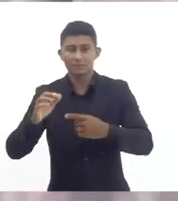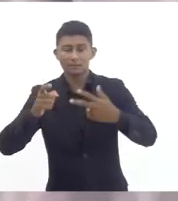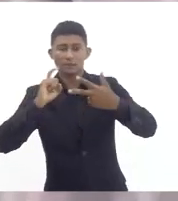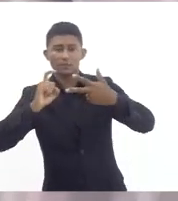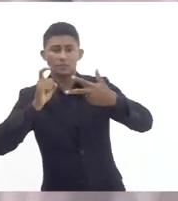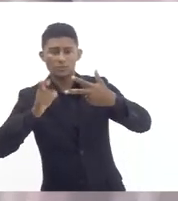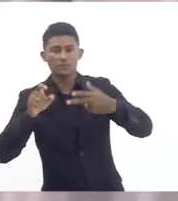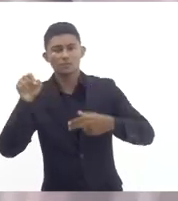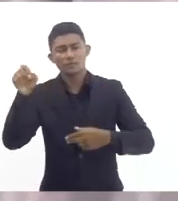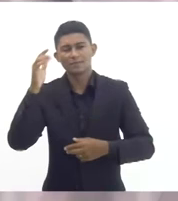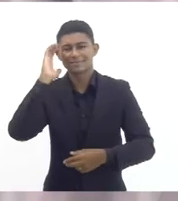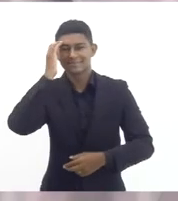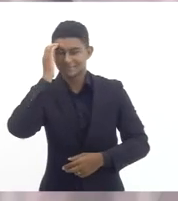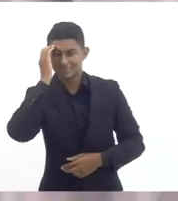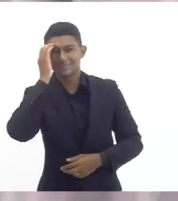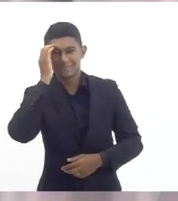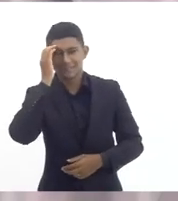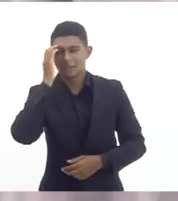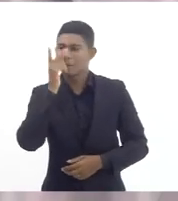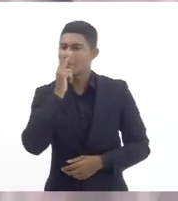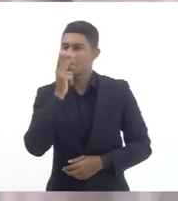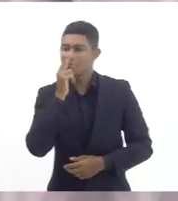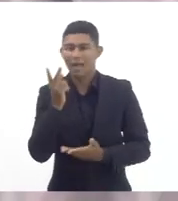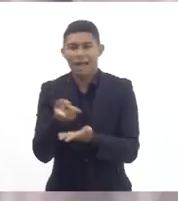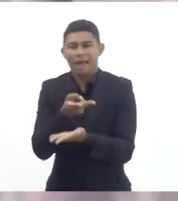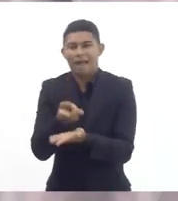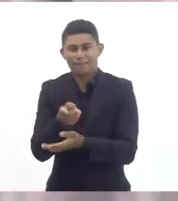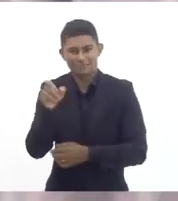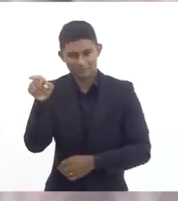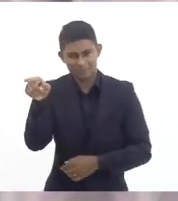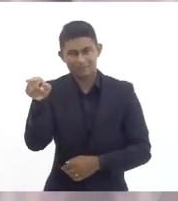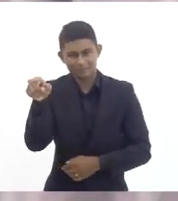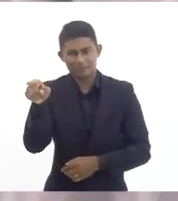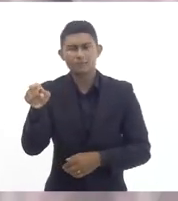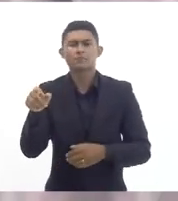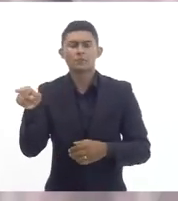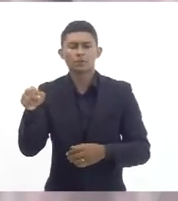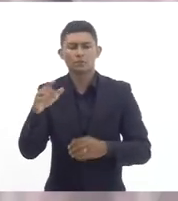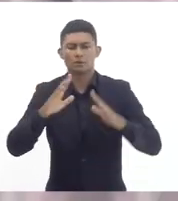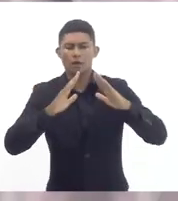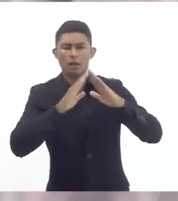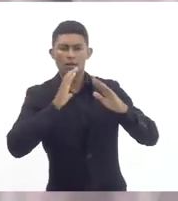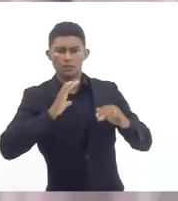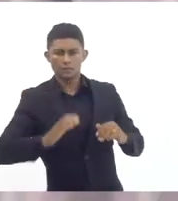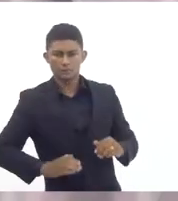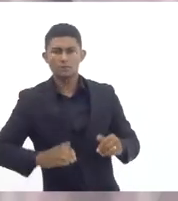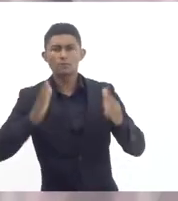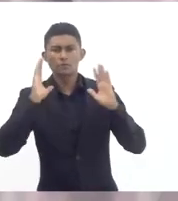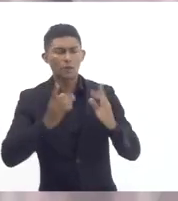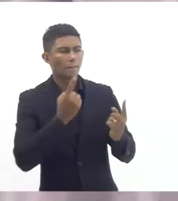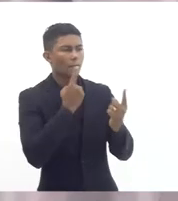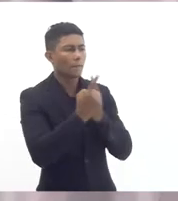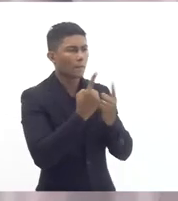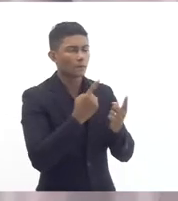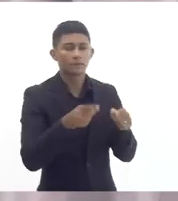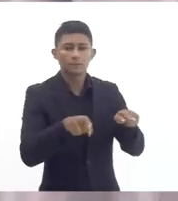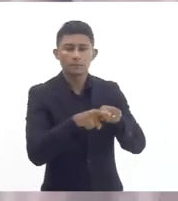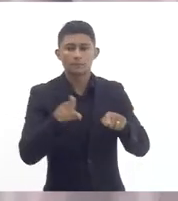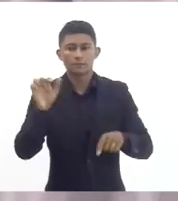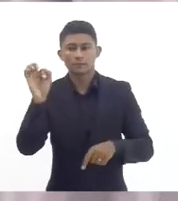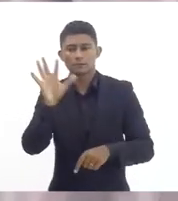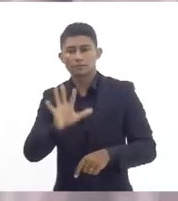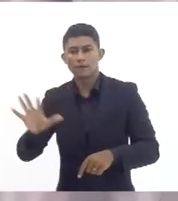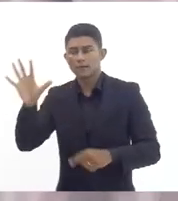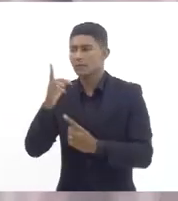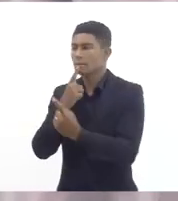tem essa interpretação que eu estou repassando aqui tenho conversado com a casa civil tenho conversado com a fazenda e essa interpretação